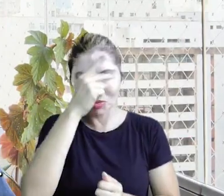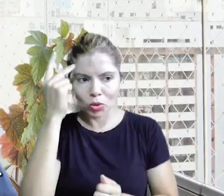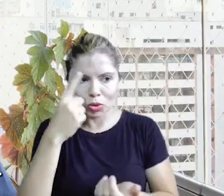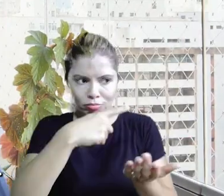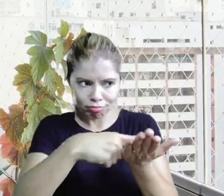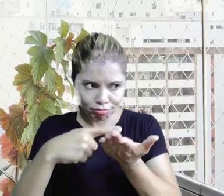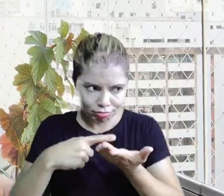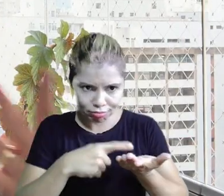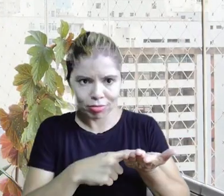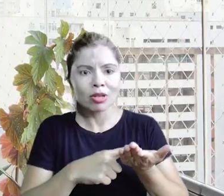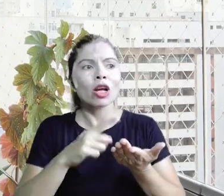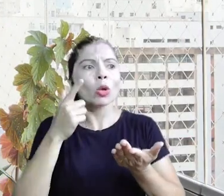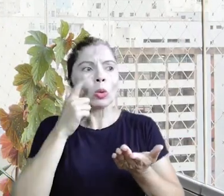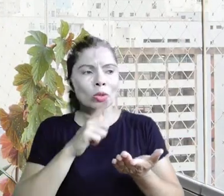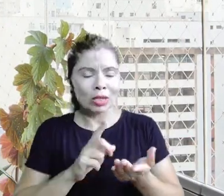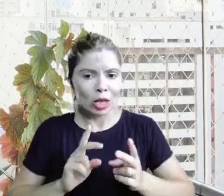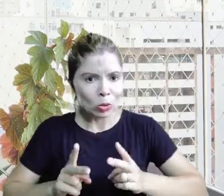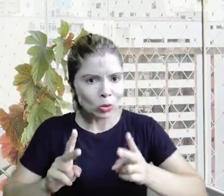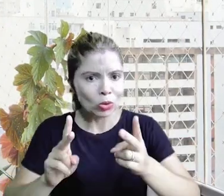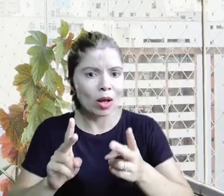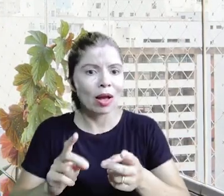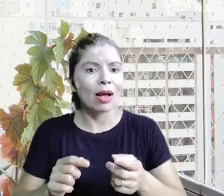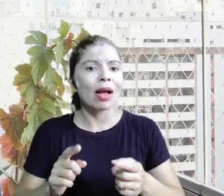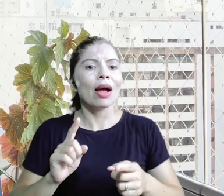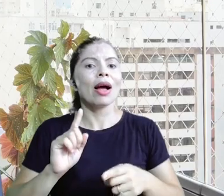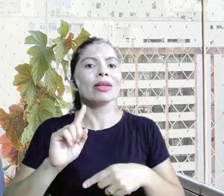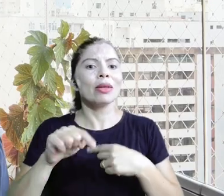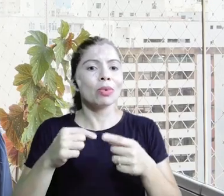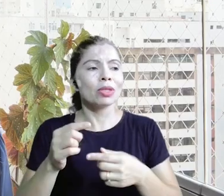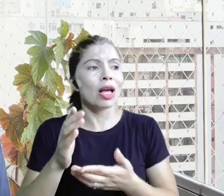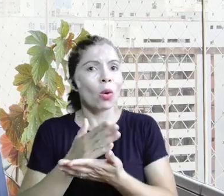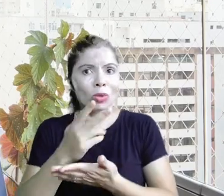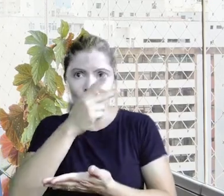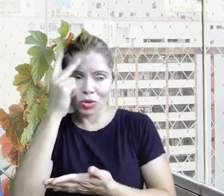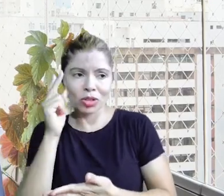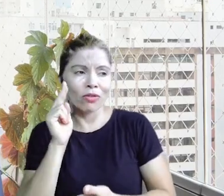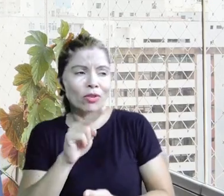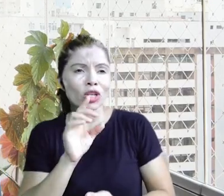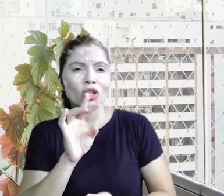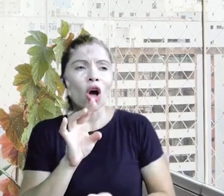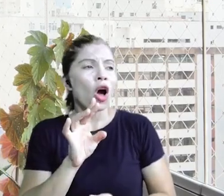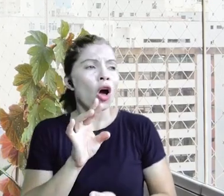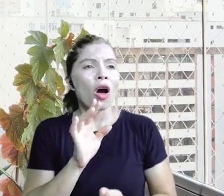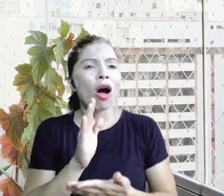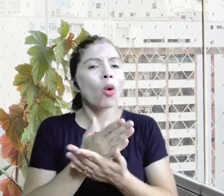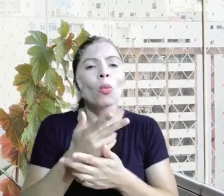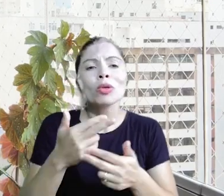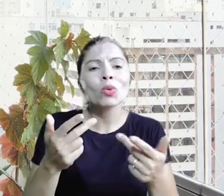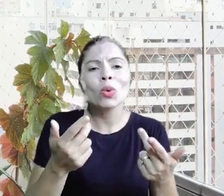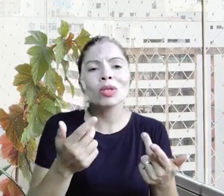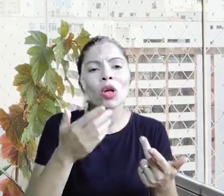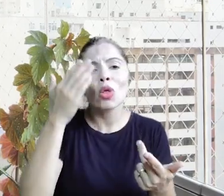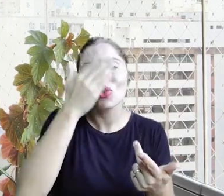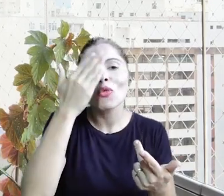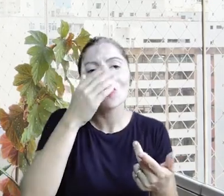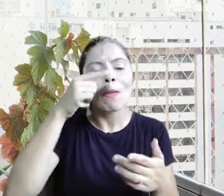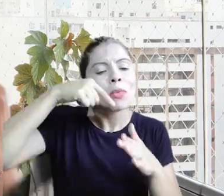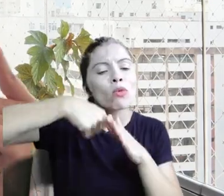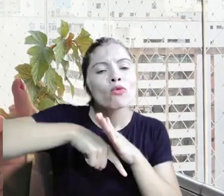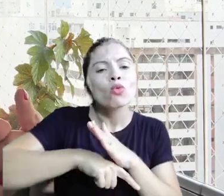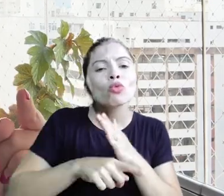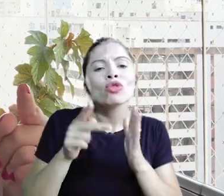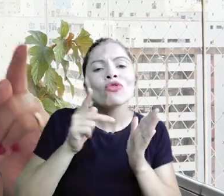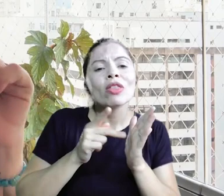com mais sócia e etc. Então, tem gente que só vê, na verdade, o corre, o risco e tal. Então, aquelas pessoas